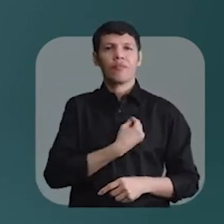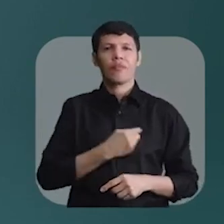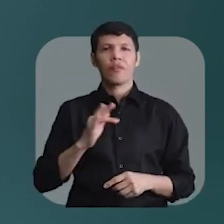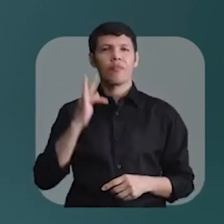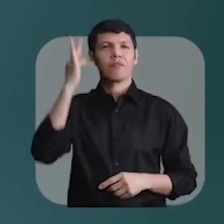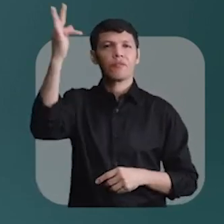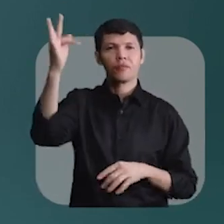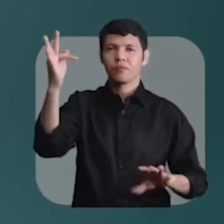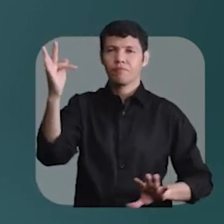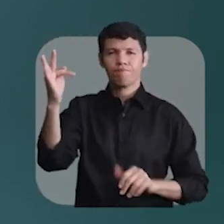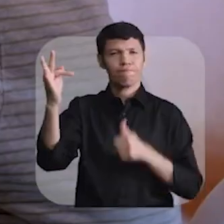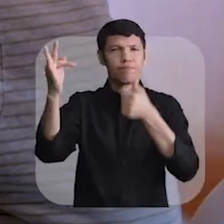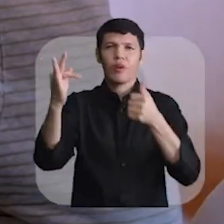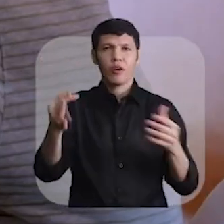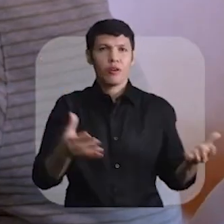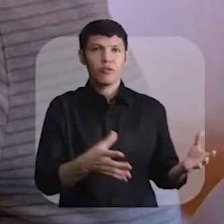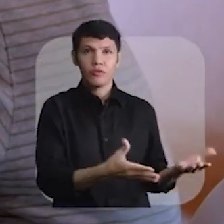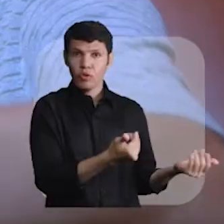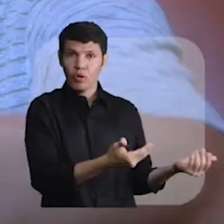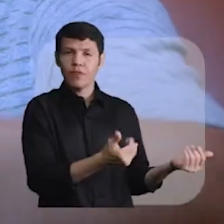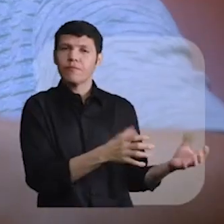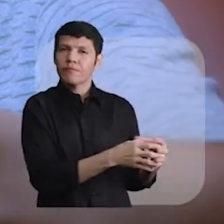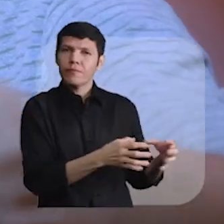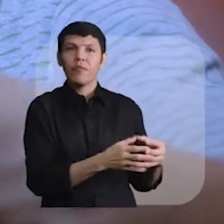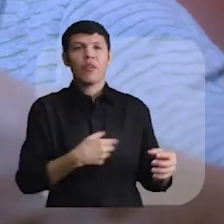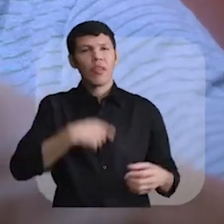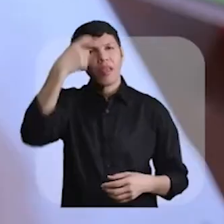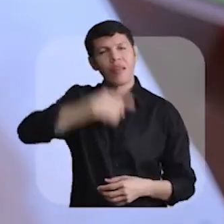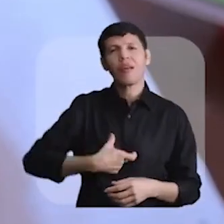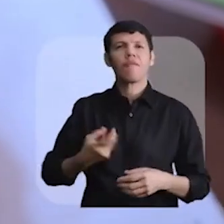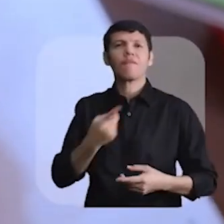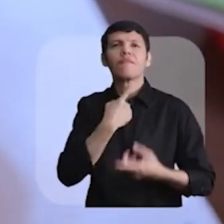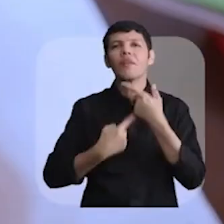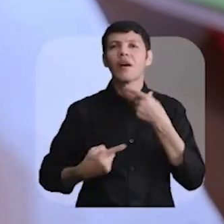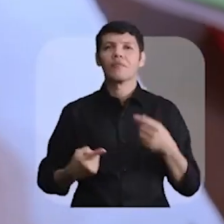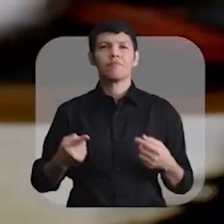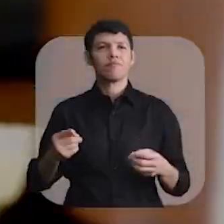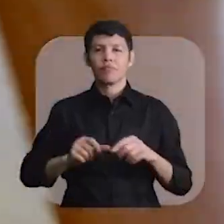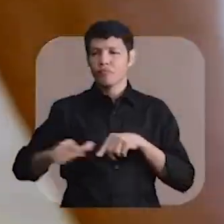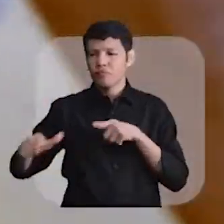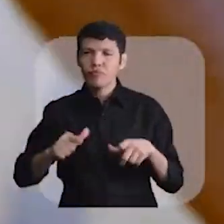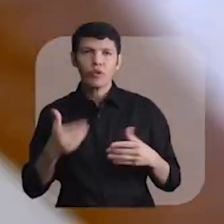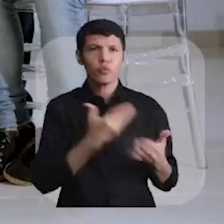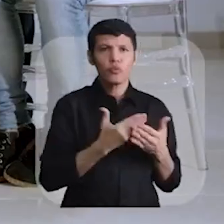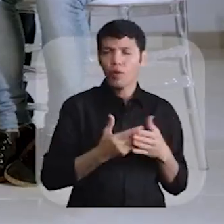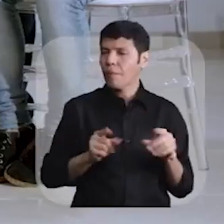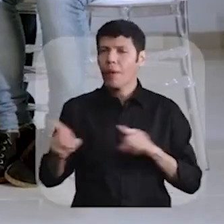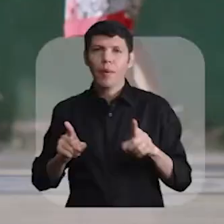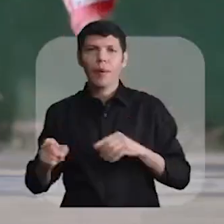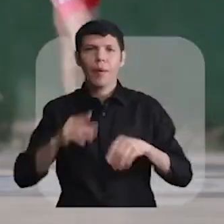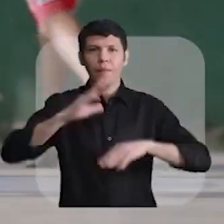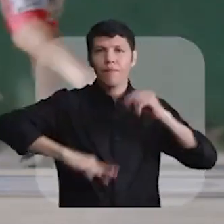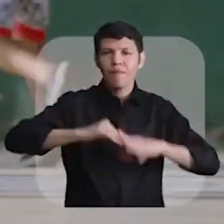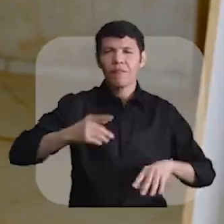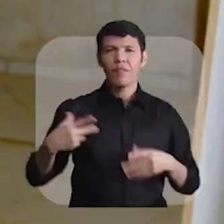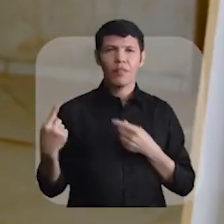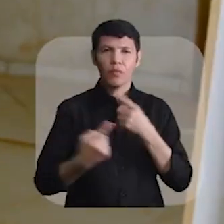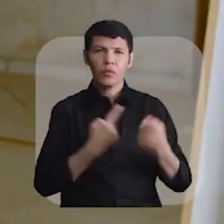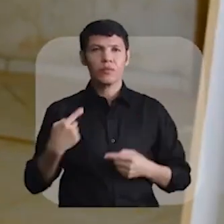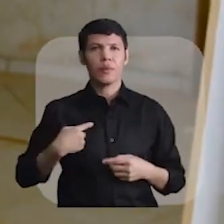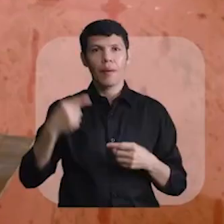melhor para os nossos jovens. Eu que sou jovem vou ter oportunidade na escola, um contraturno cheio de atividades. Arte, esporte,